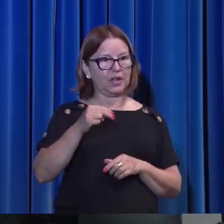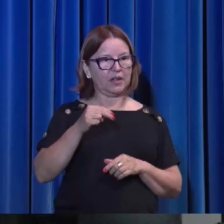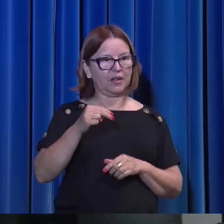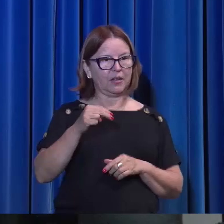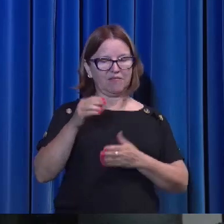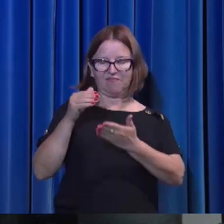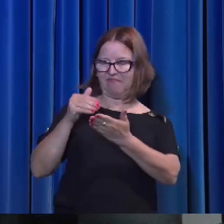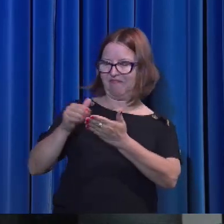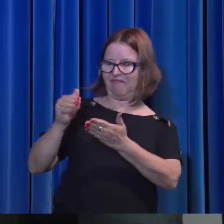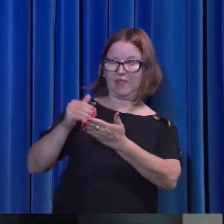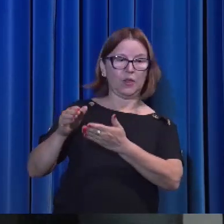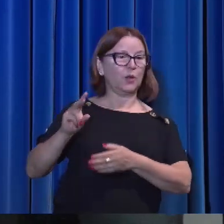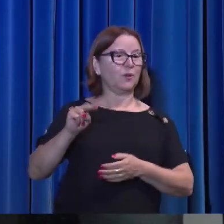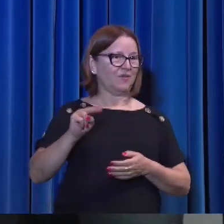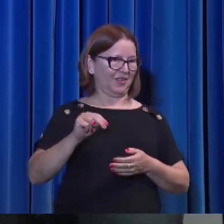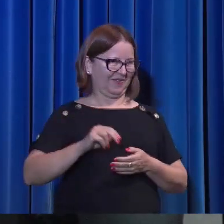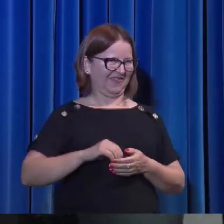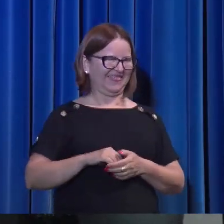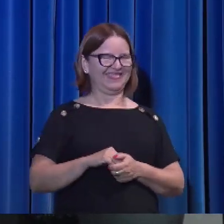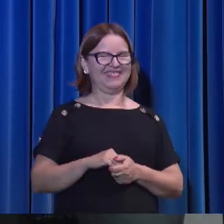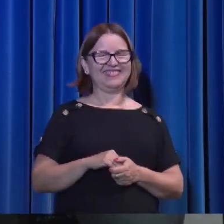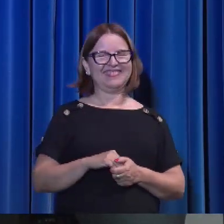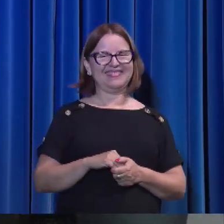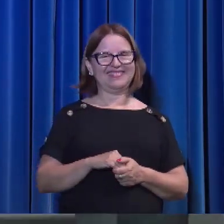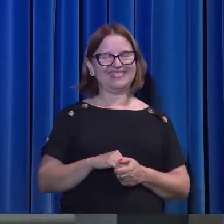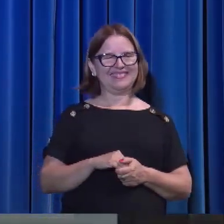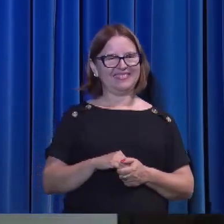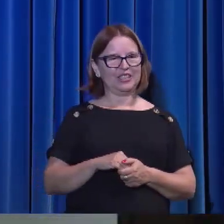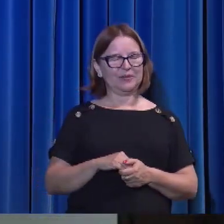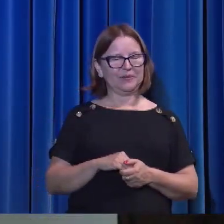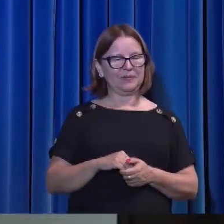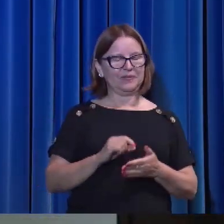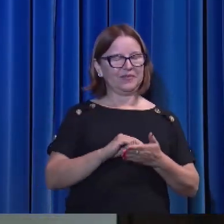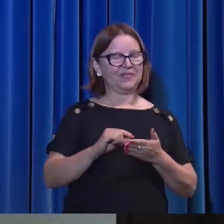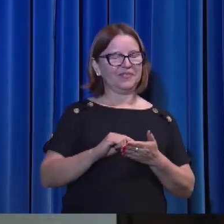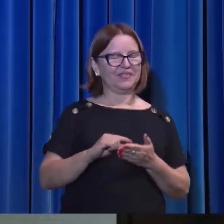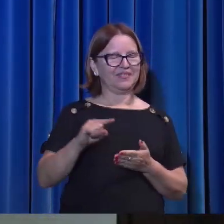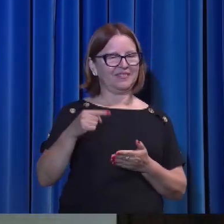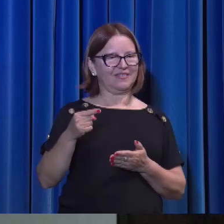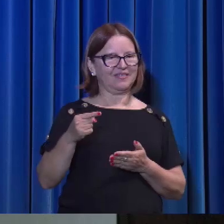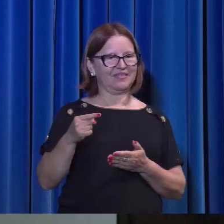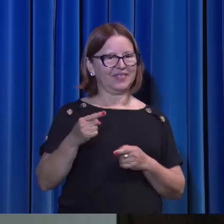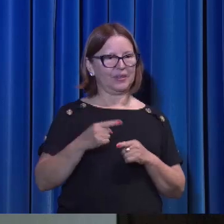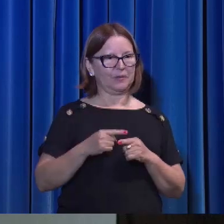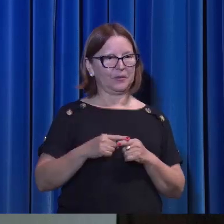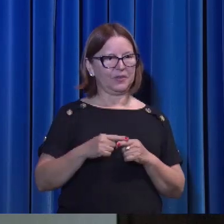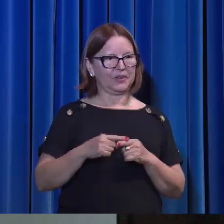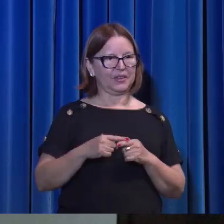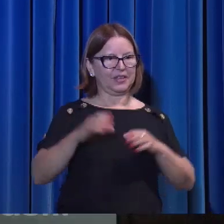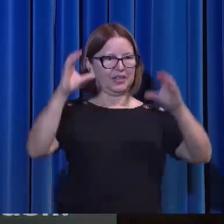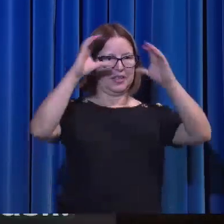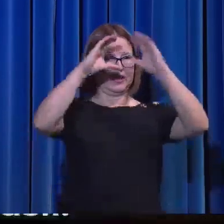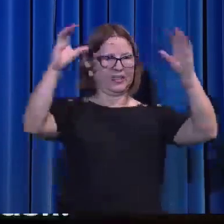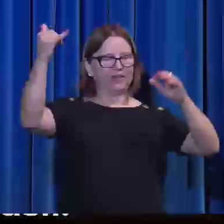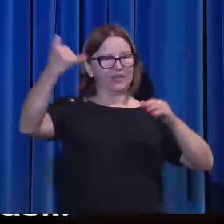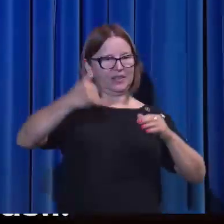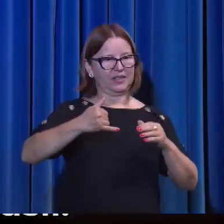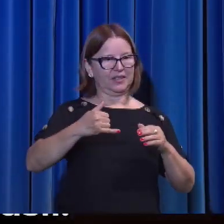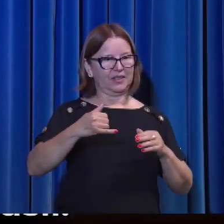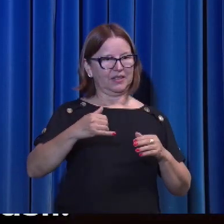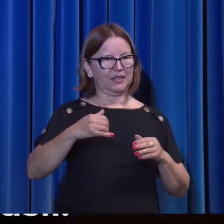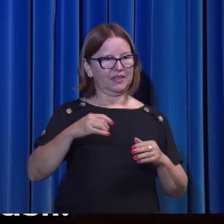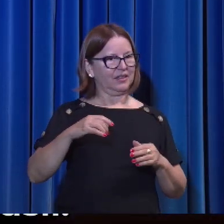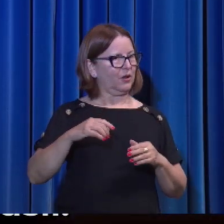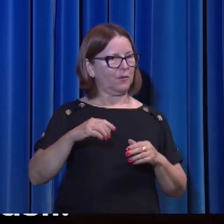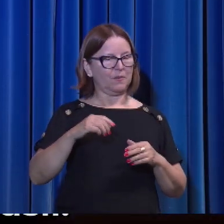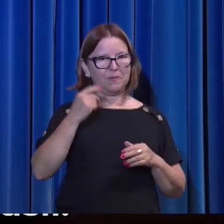lançarei fora. Ok? Está certo? Versículo seguinte. Porque eu decido o céu, não para fazer a minha